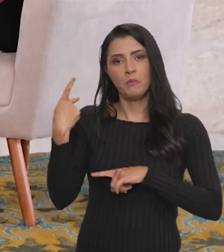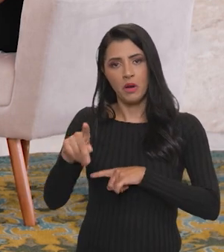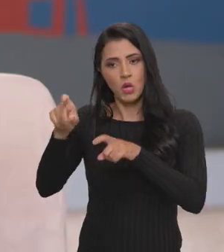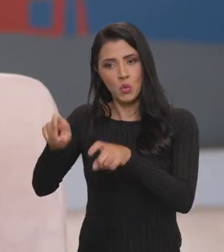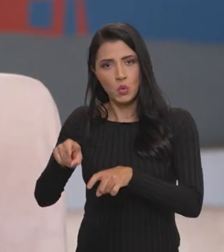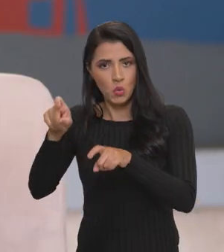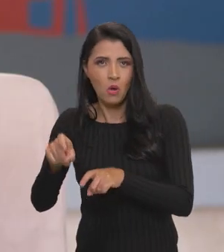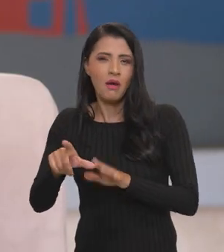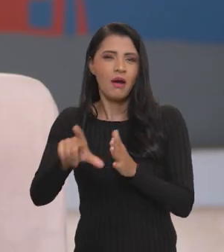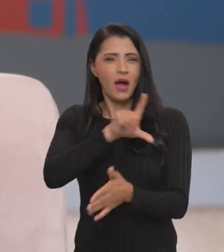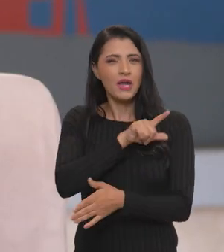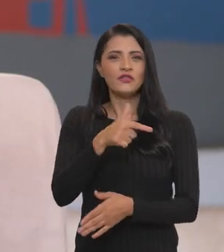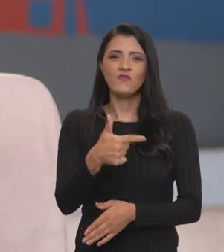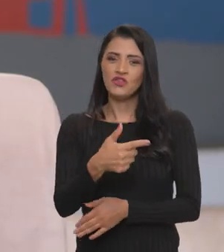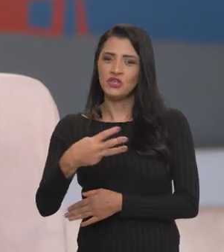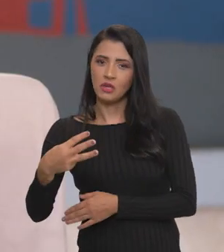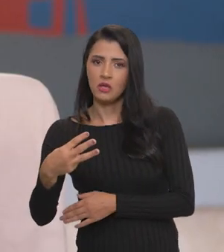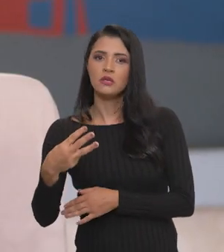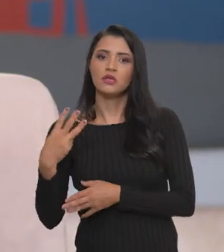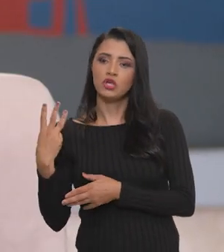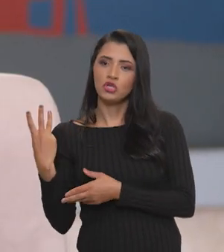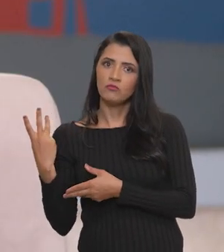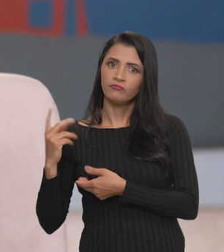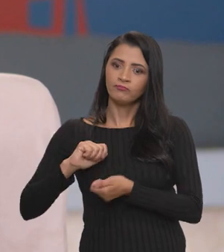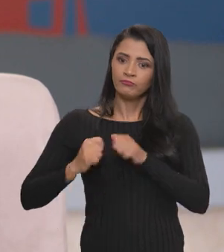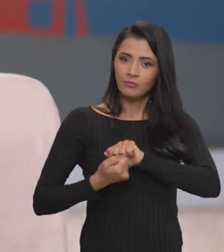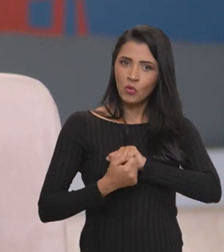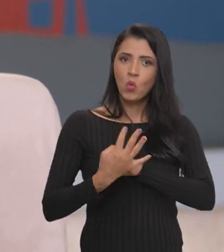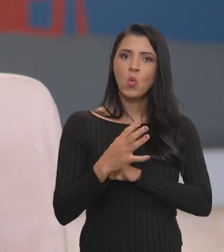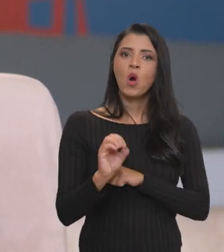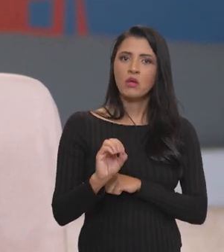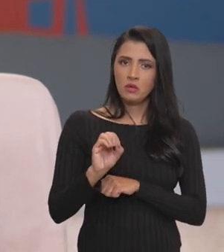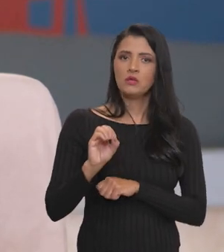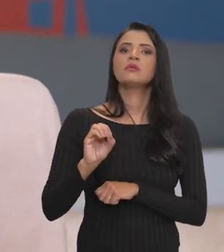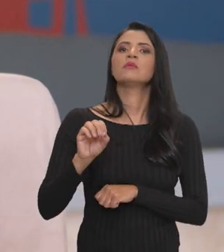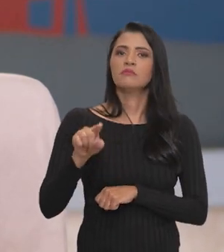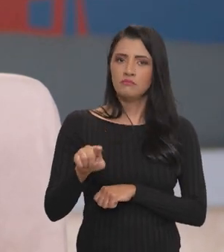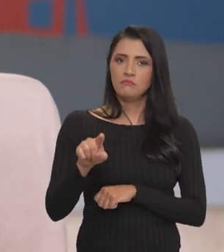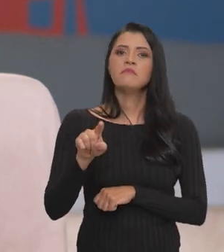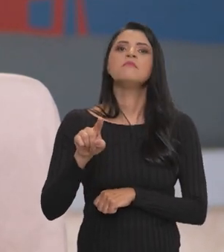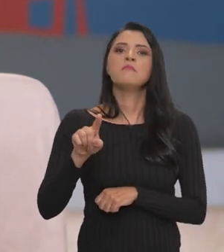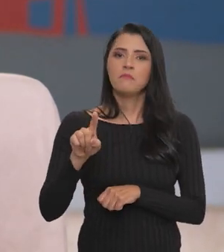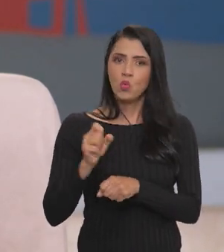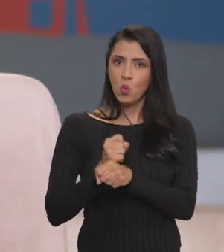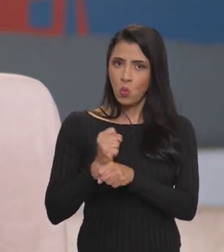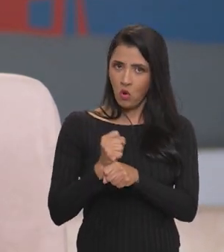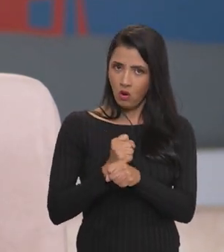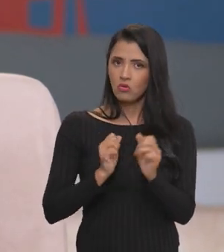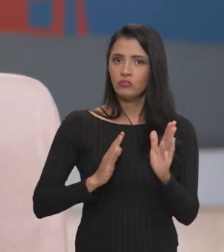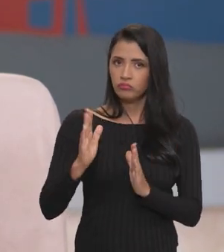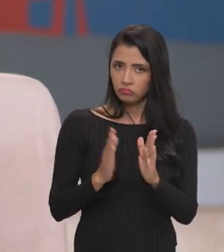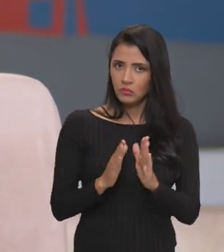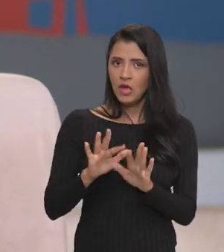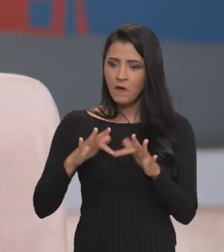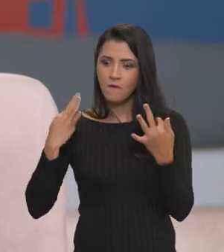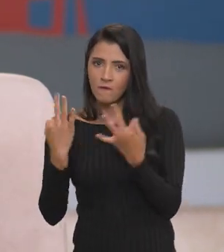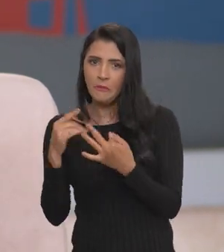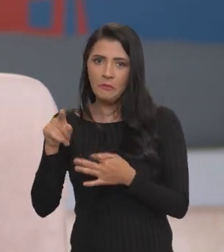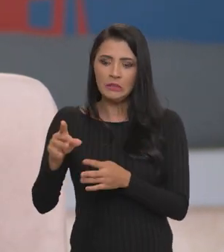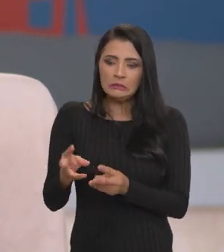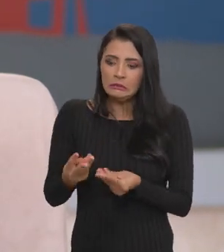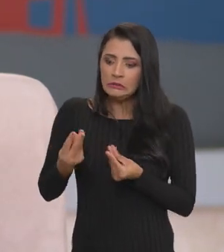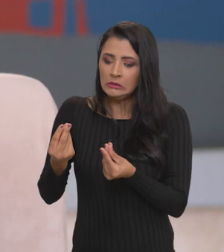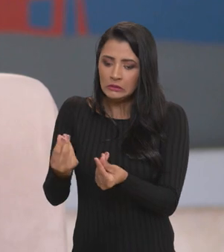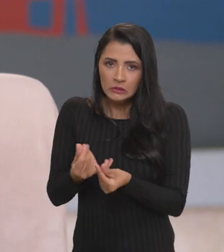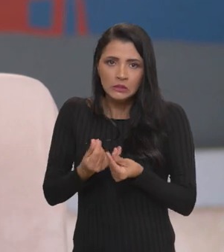renda de até, era de 23 mil, a gente ajustou para 40 mil anuais. Então, a família recebe 40 mil no ano. Então, é família que está em